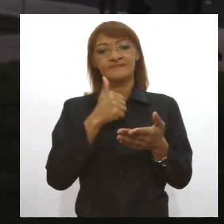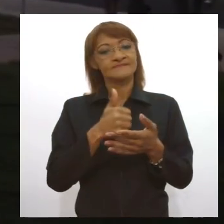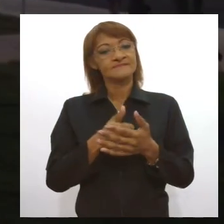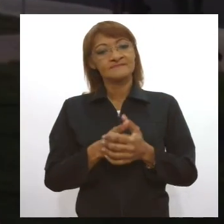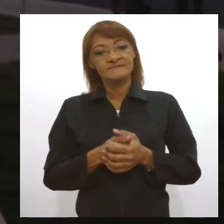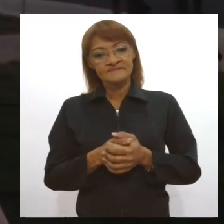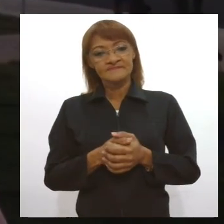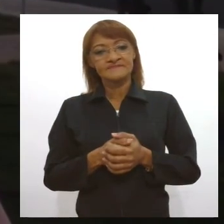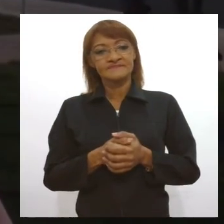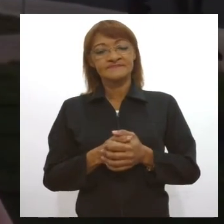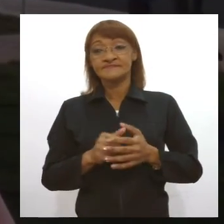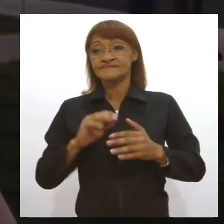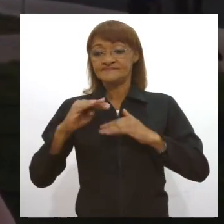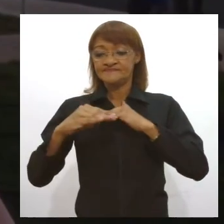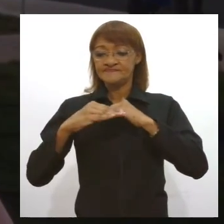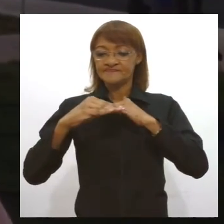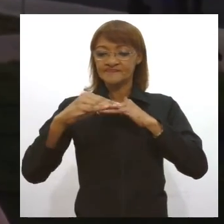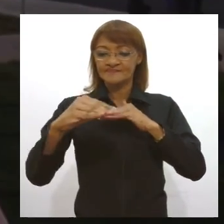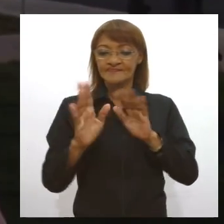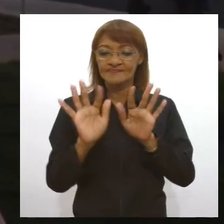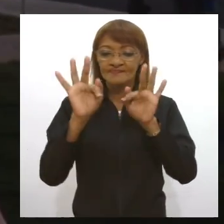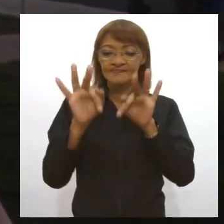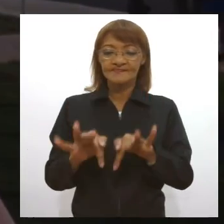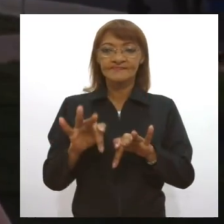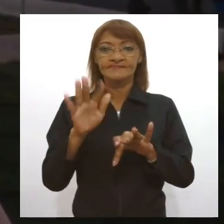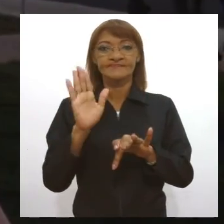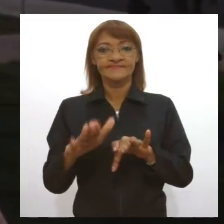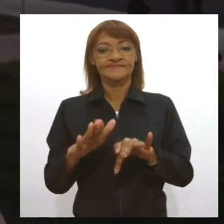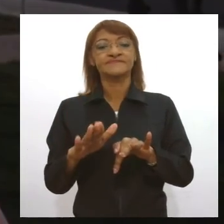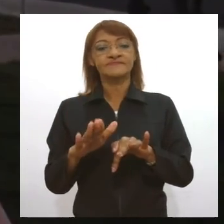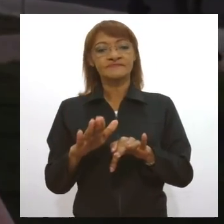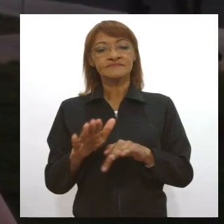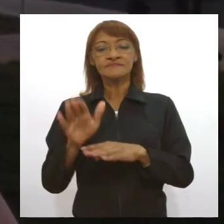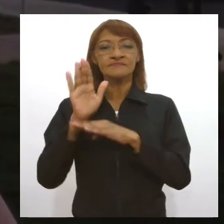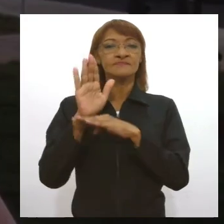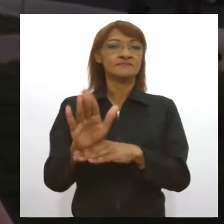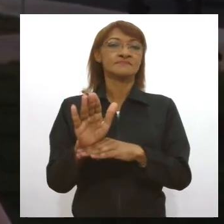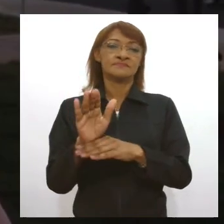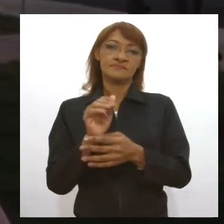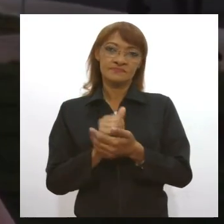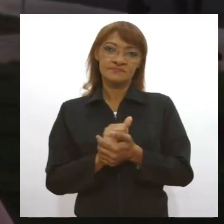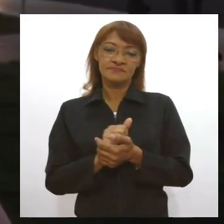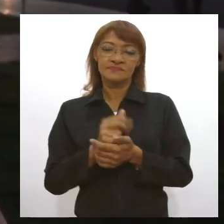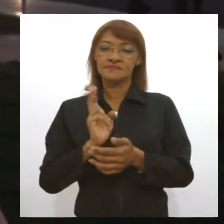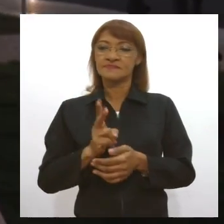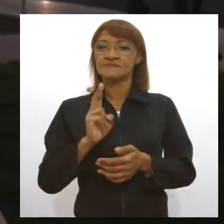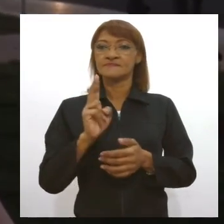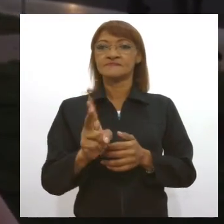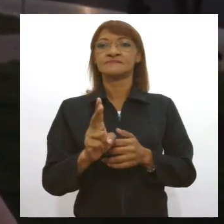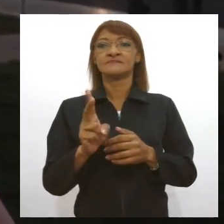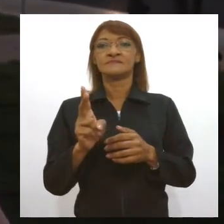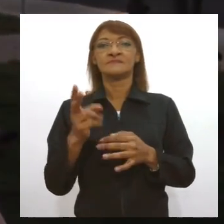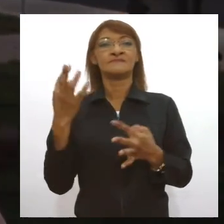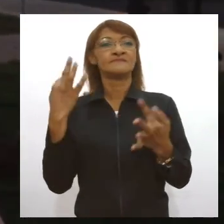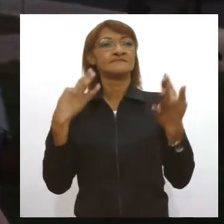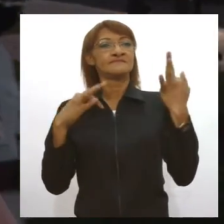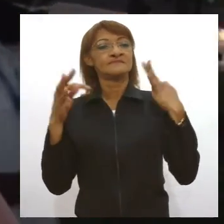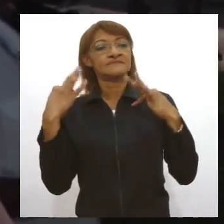estiver totalmente concluída e que, certamente, vai ajudar muito na atratividade do turismo